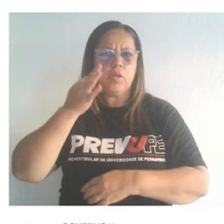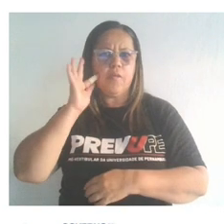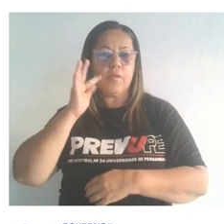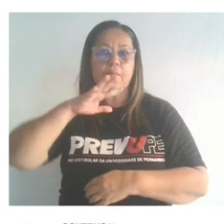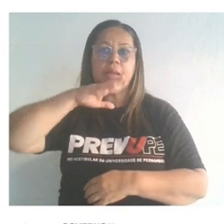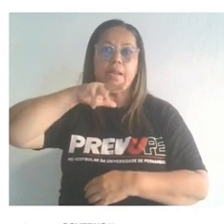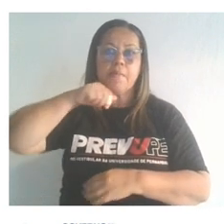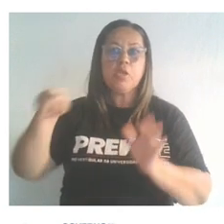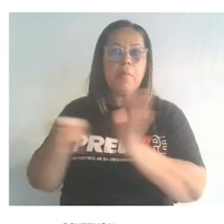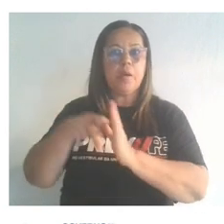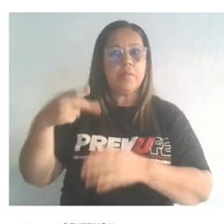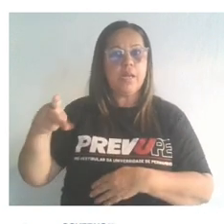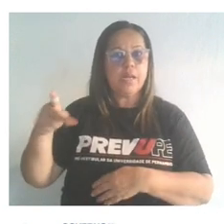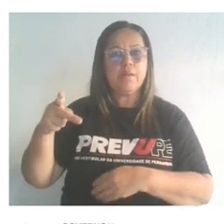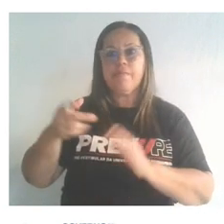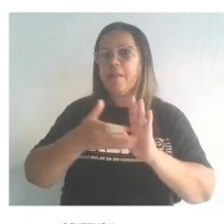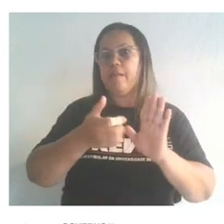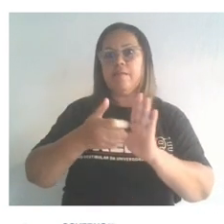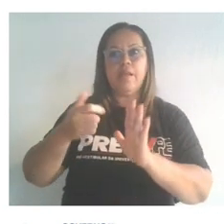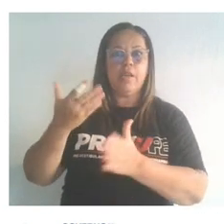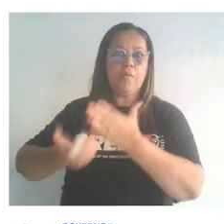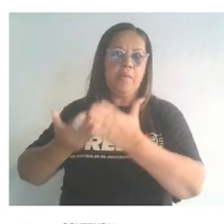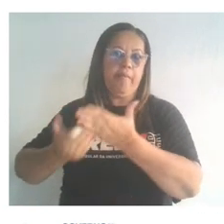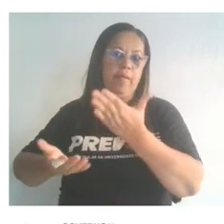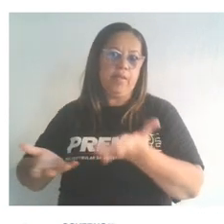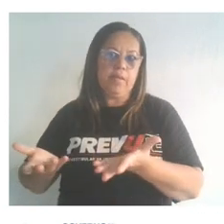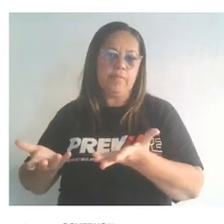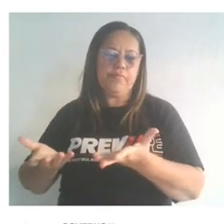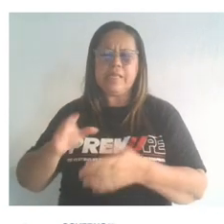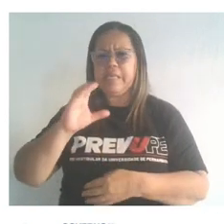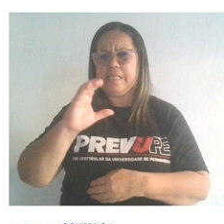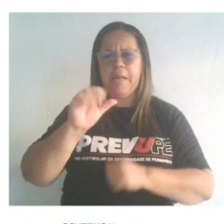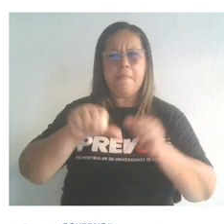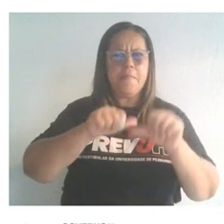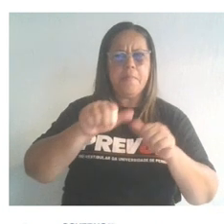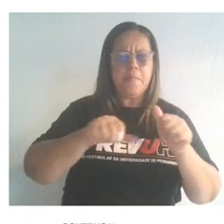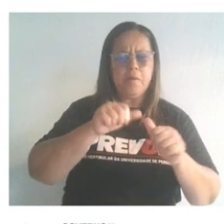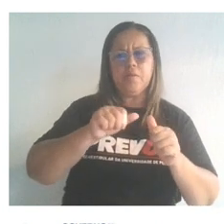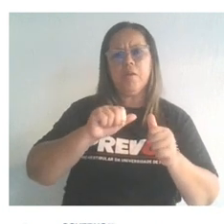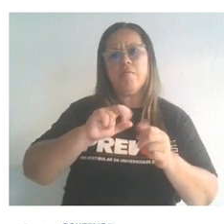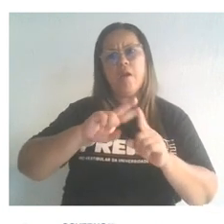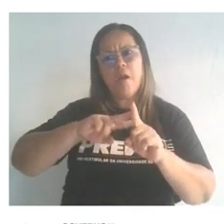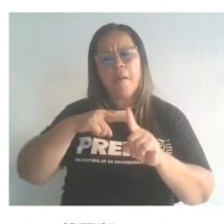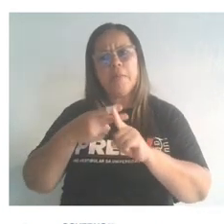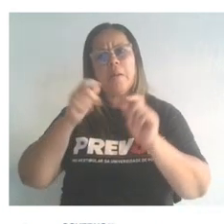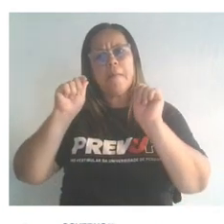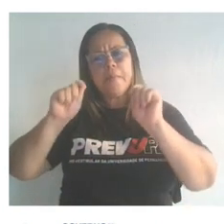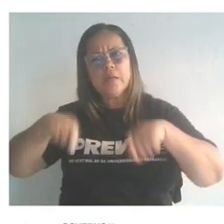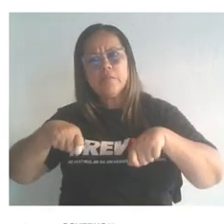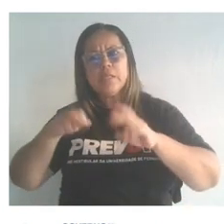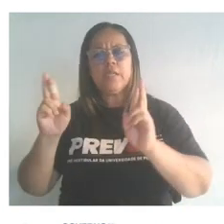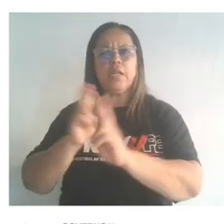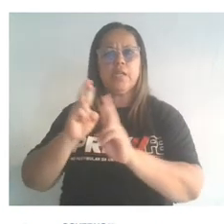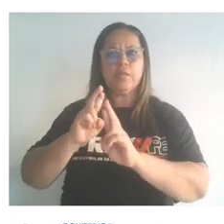animais típicos da região e elimina as espécies perdedoras. C, alteram os nichos e aumentam o número de possibilidades de relações